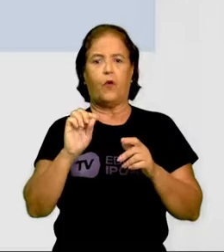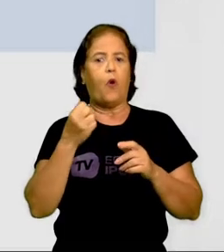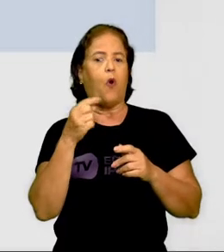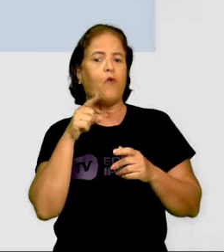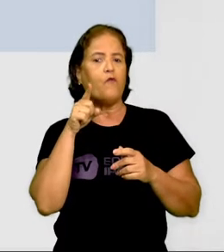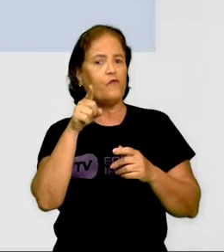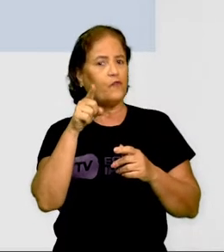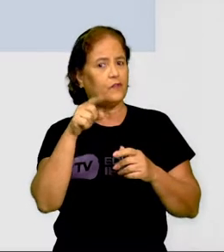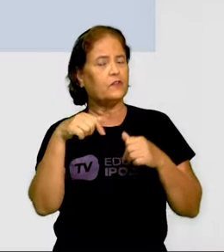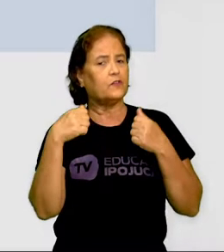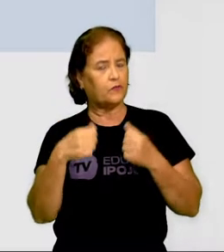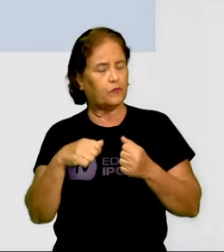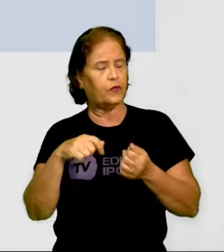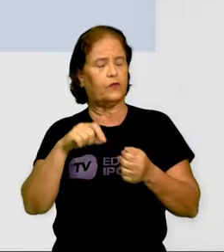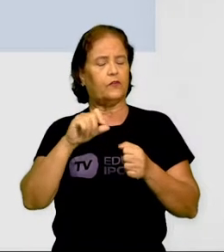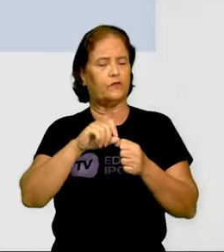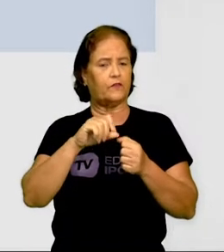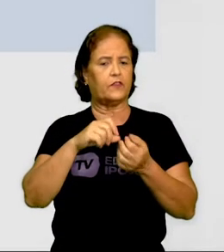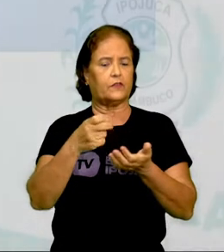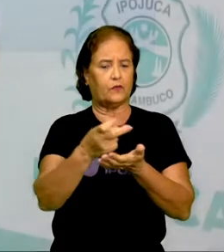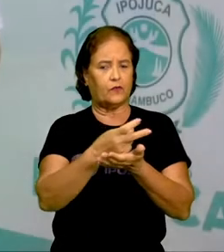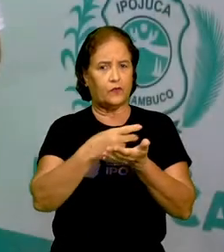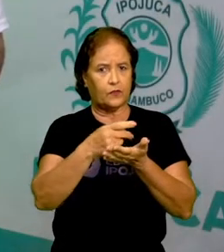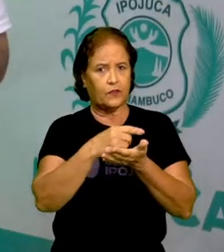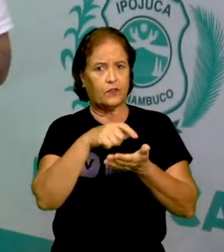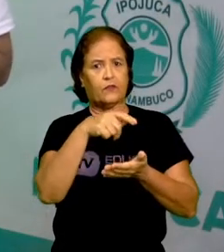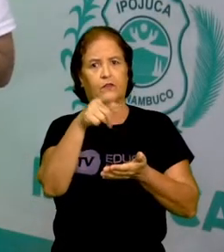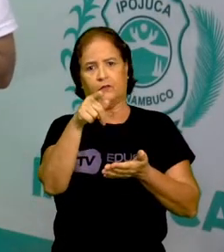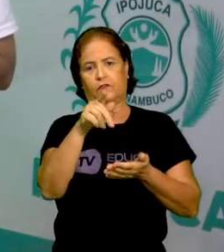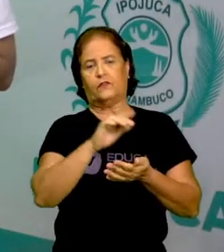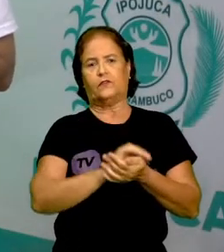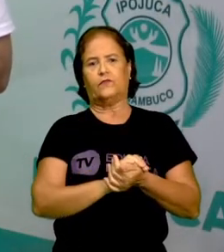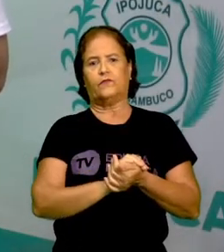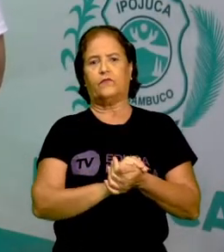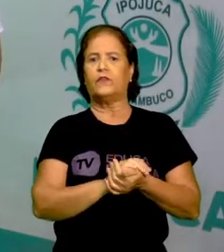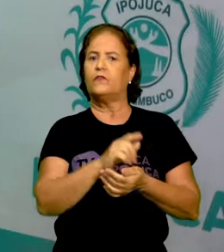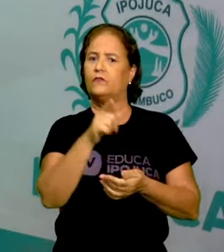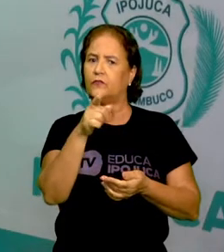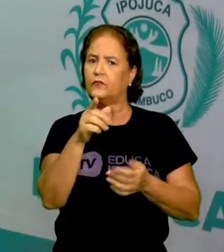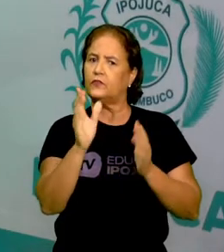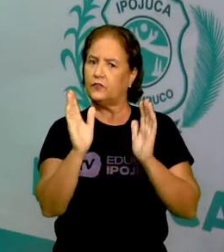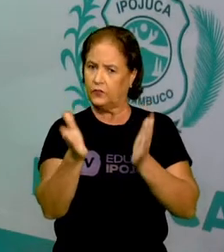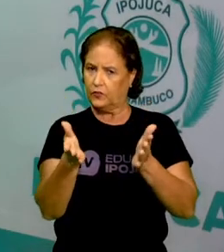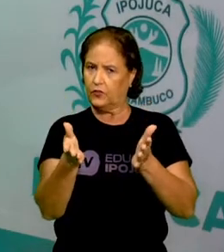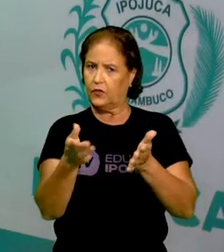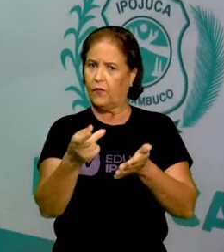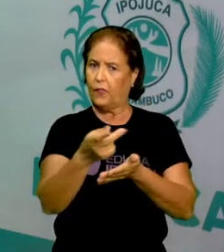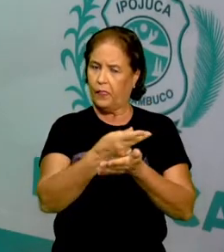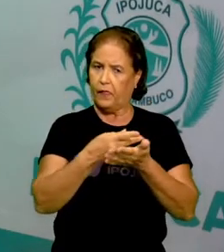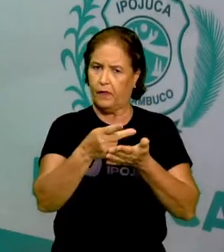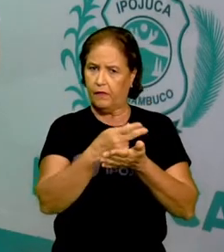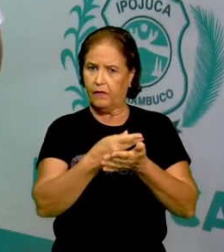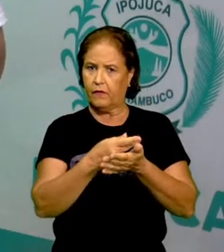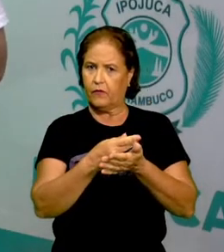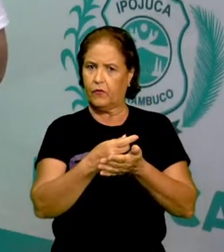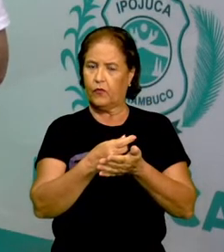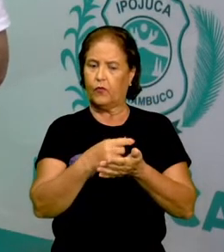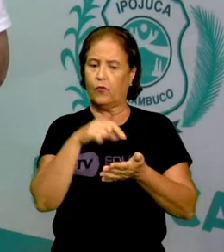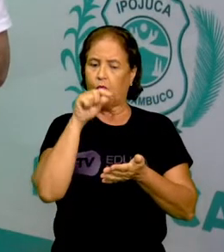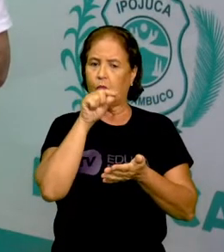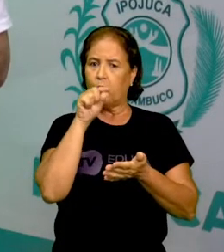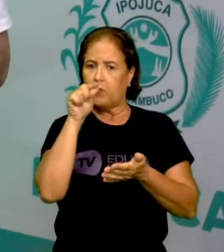seus desenhos. E vocês, crianças? Já desenhou algum desenho com pontos?